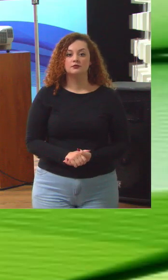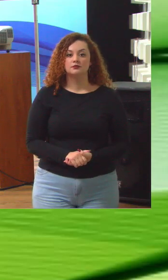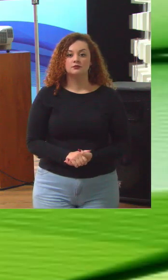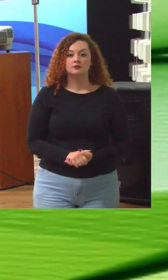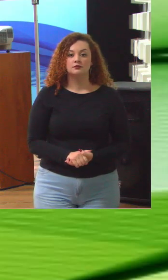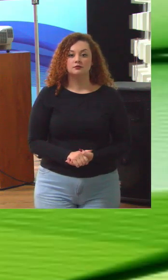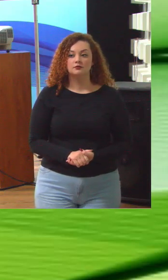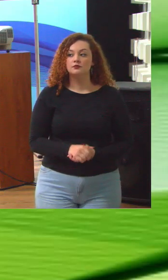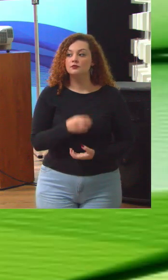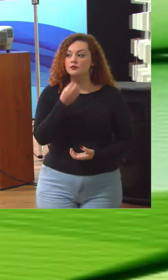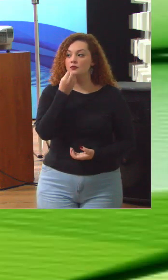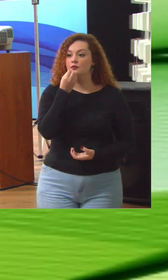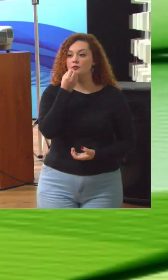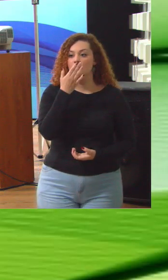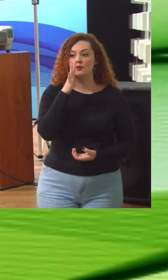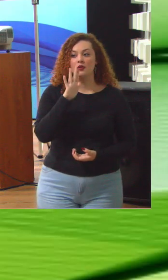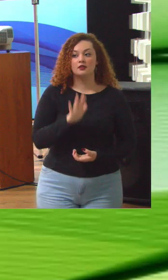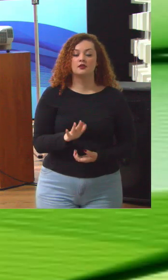boa tarde